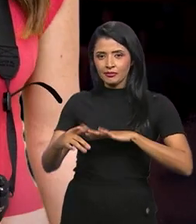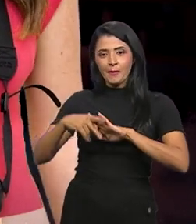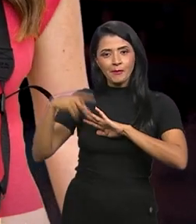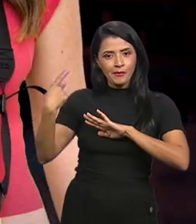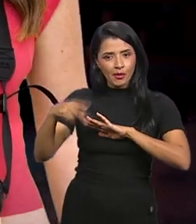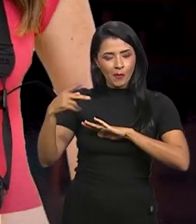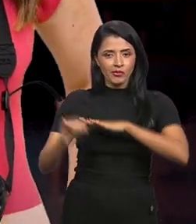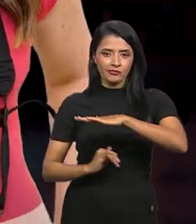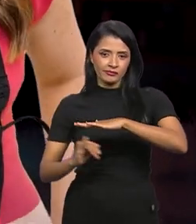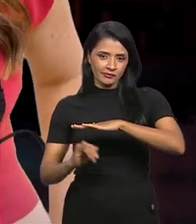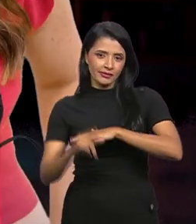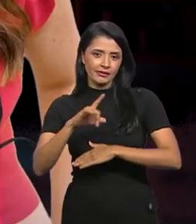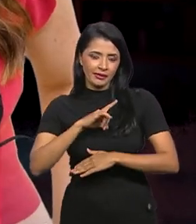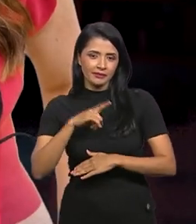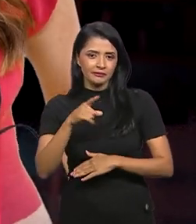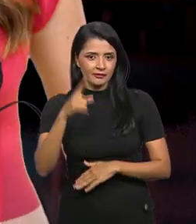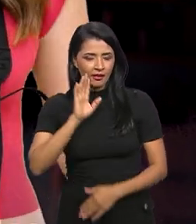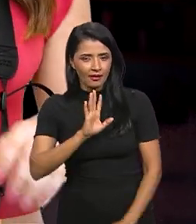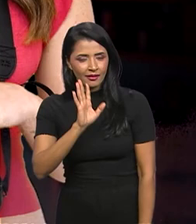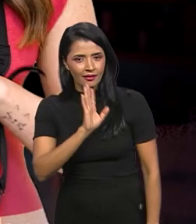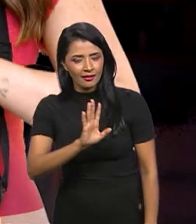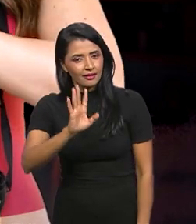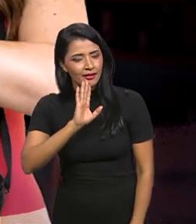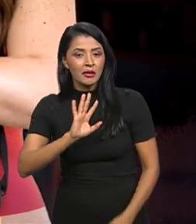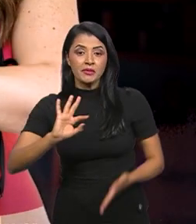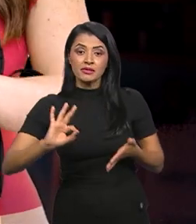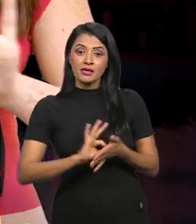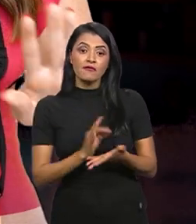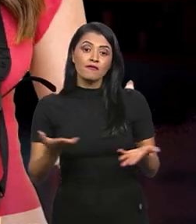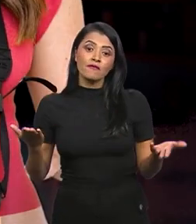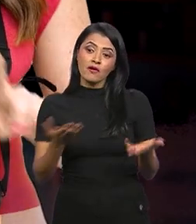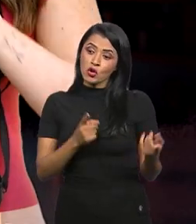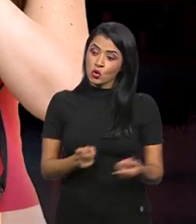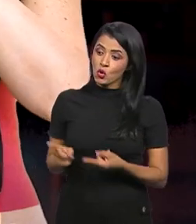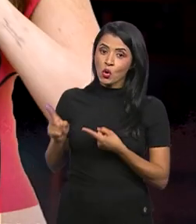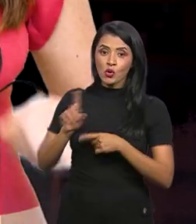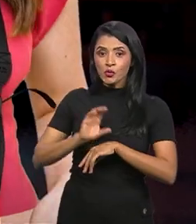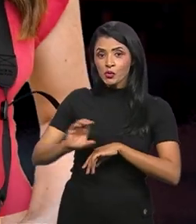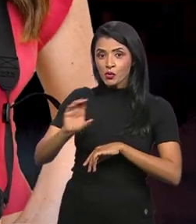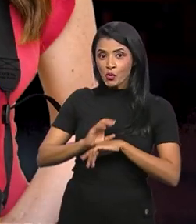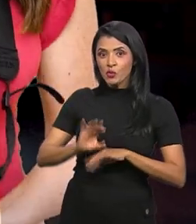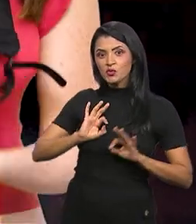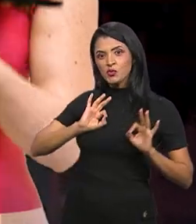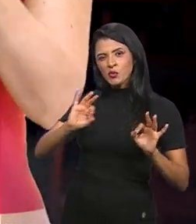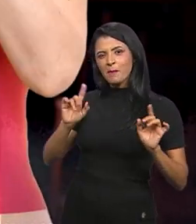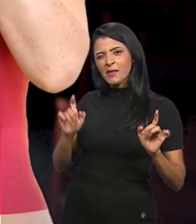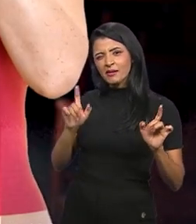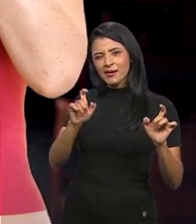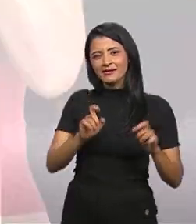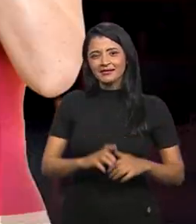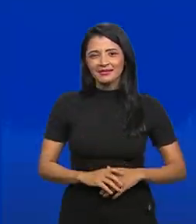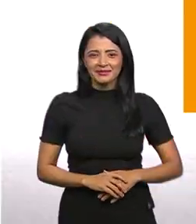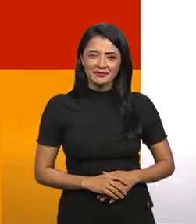institucionais. Bacana, né? Inscreva-se já neste curso e arrase nos cliques!